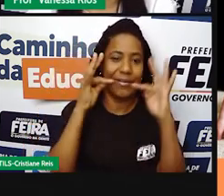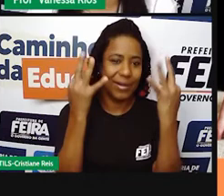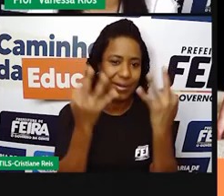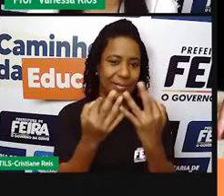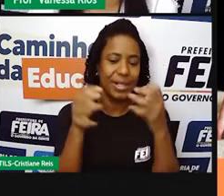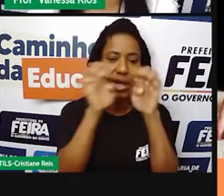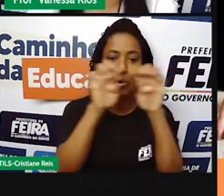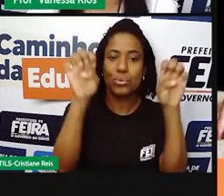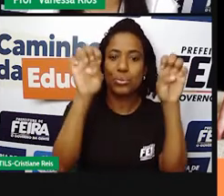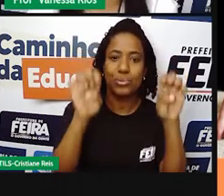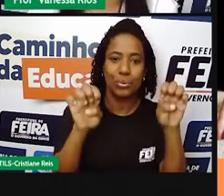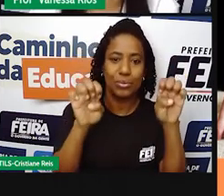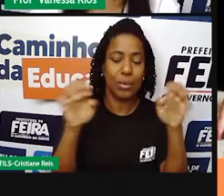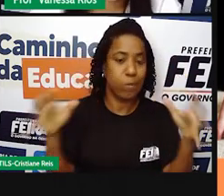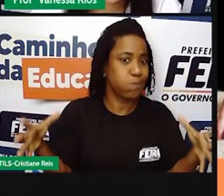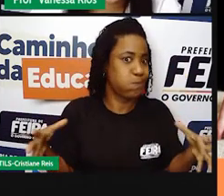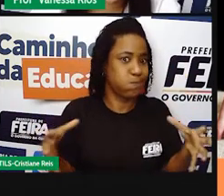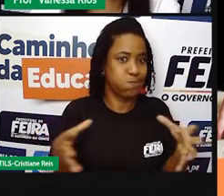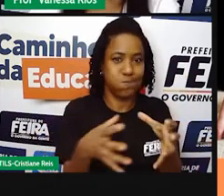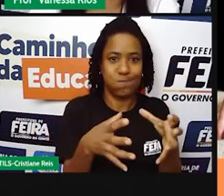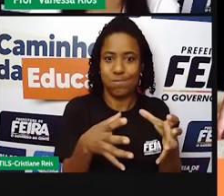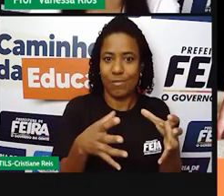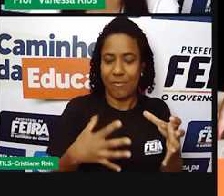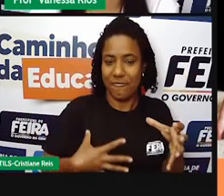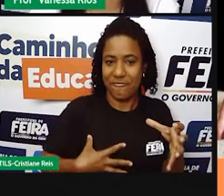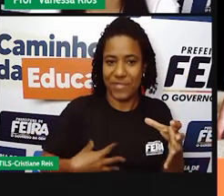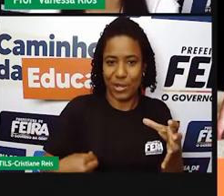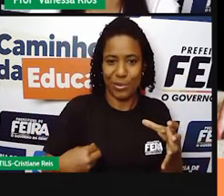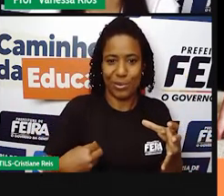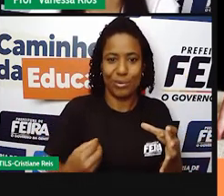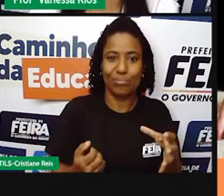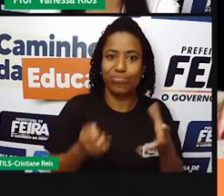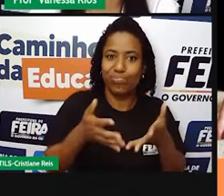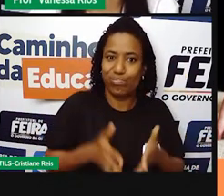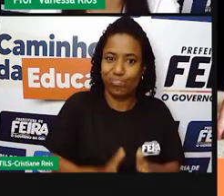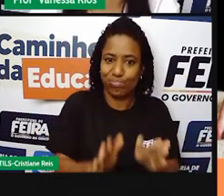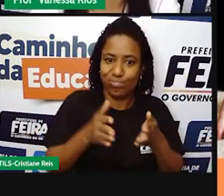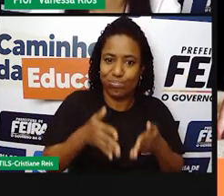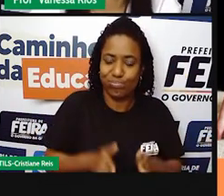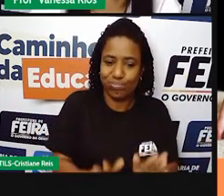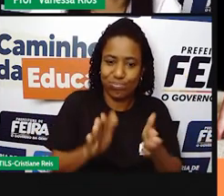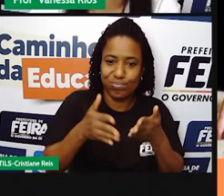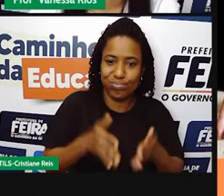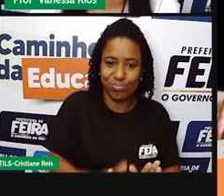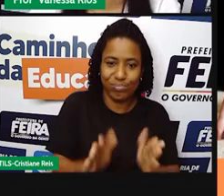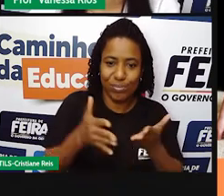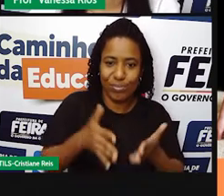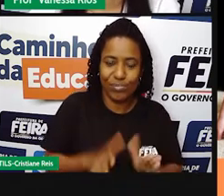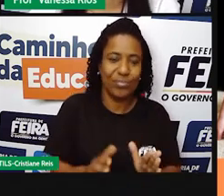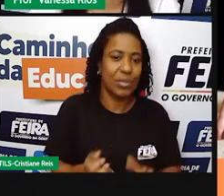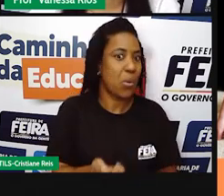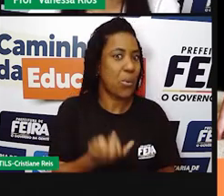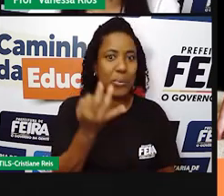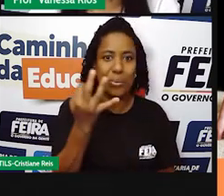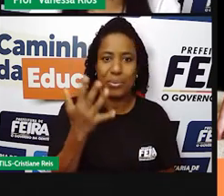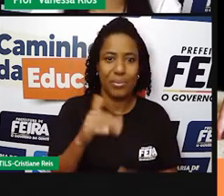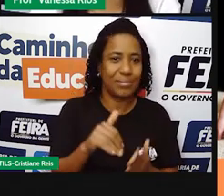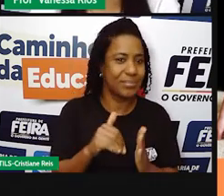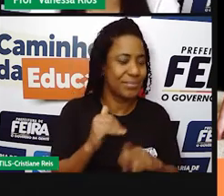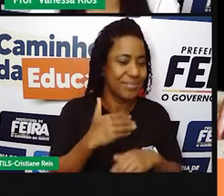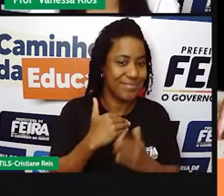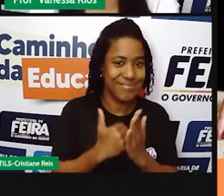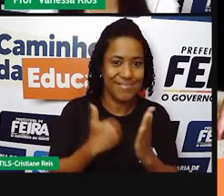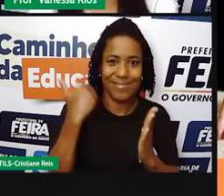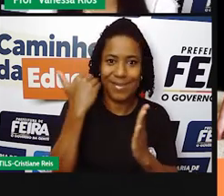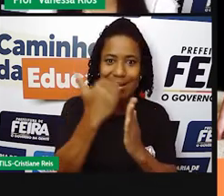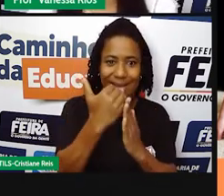contendo uma maior quantidade de pessoas, né? Em relação aí à quantidade de filhos. Então, é muito comum a